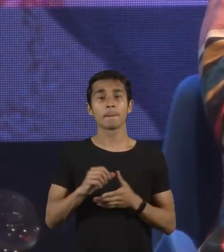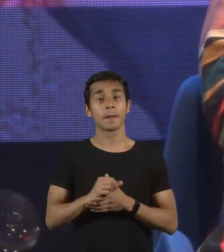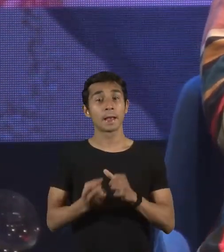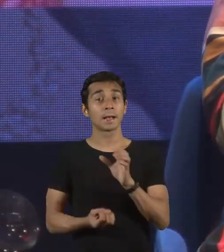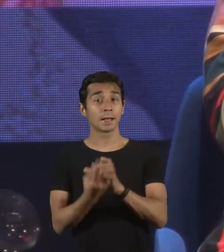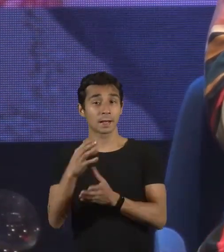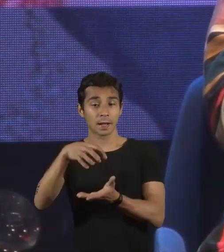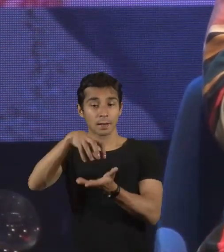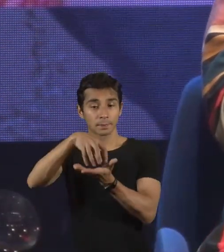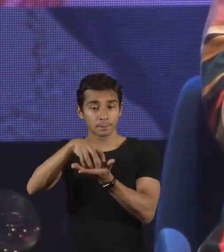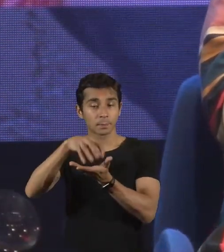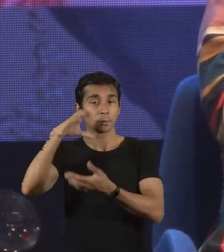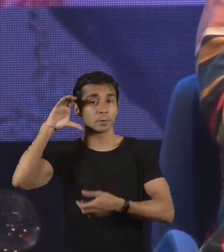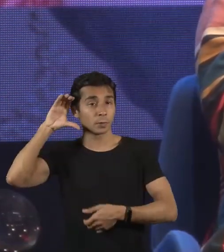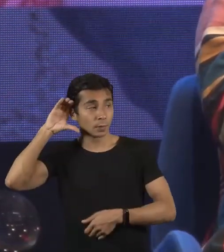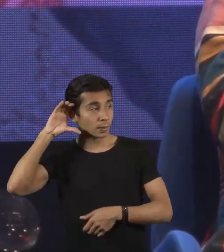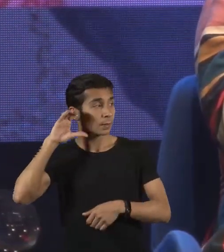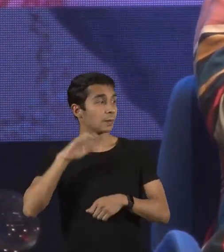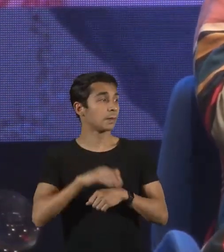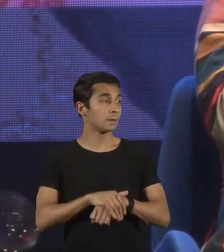reiterar, e também